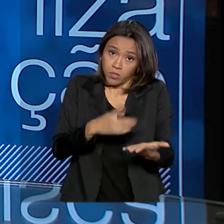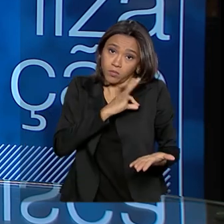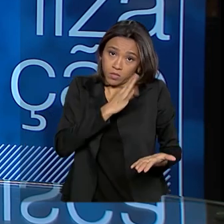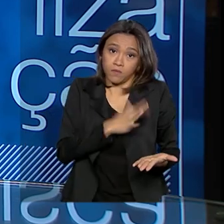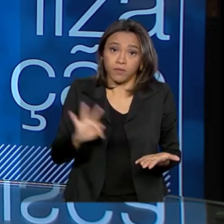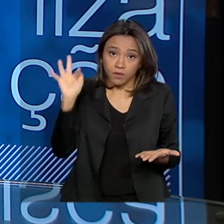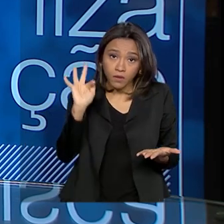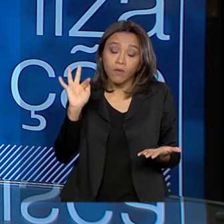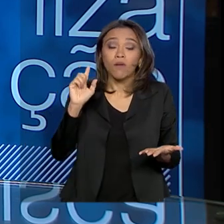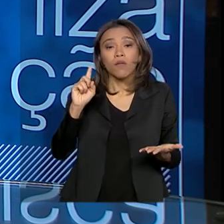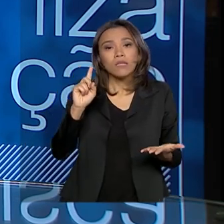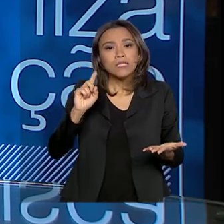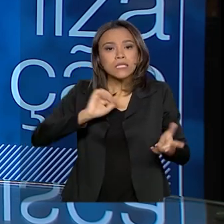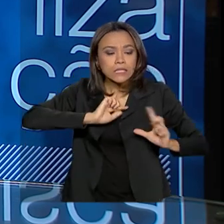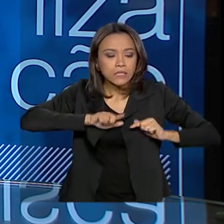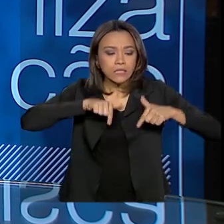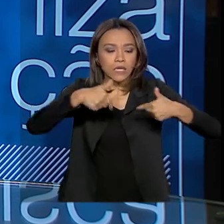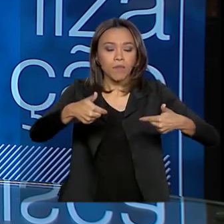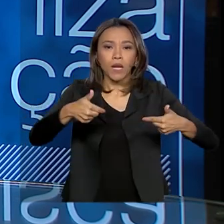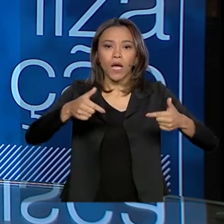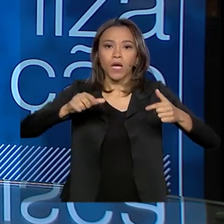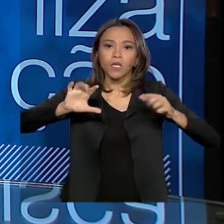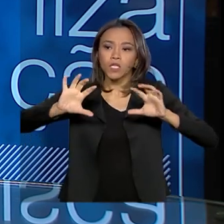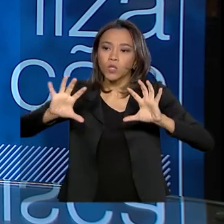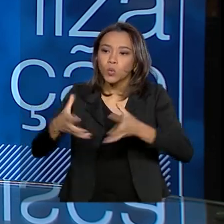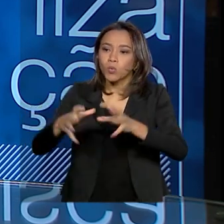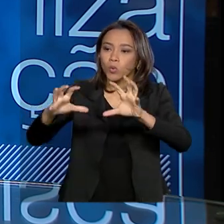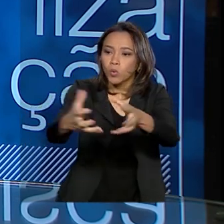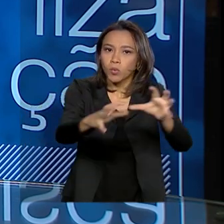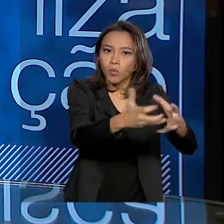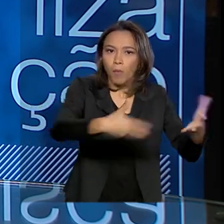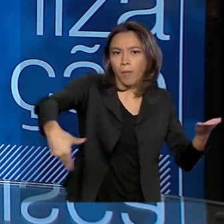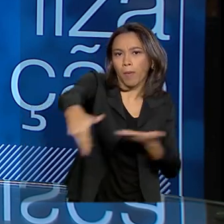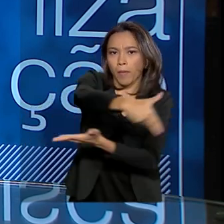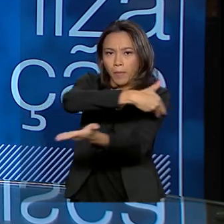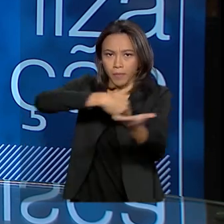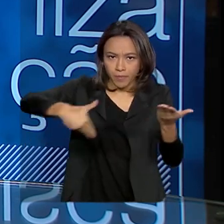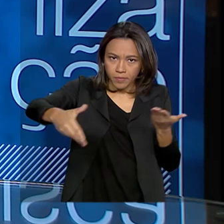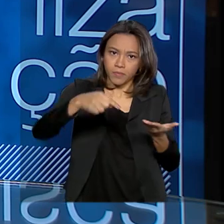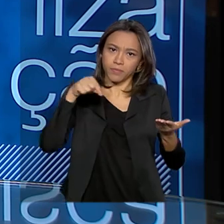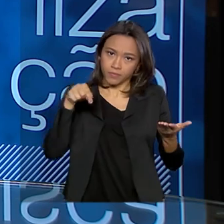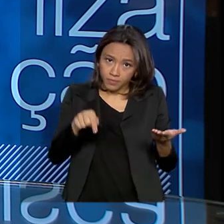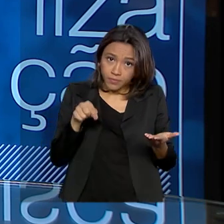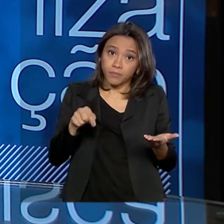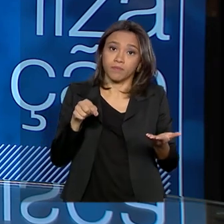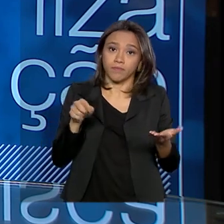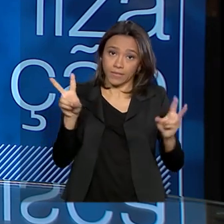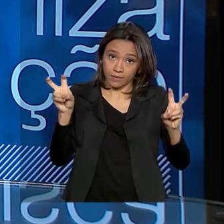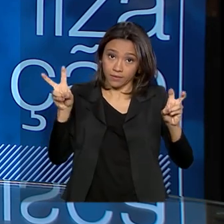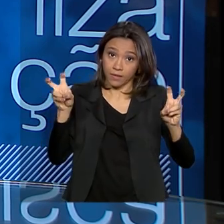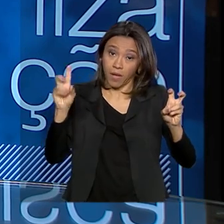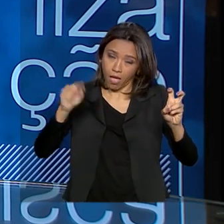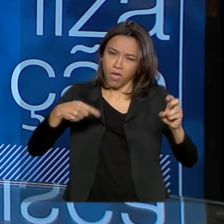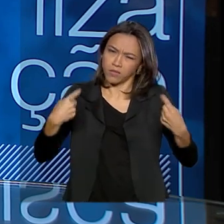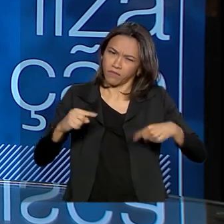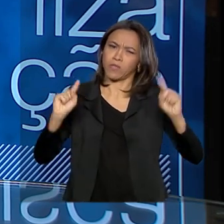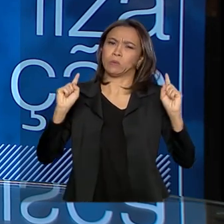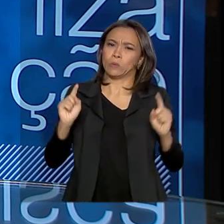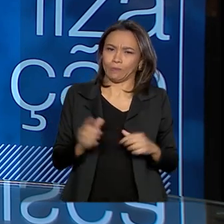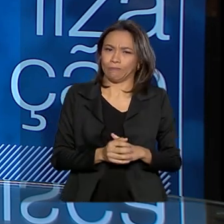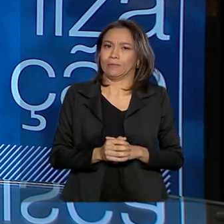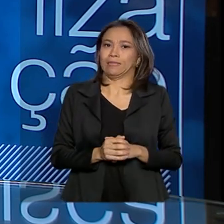agir em conjunto para criar uma pauta mais positiva em torno desse tema. É desafiador,